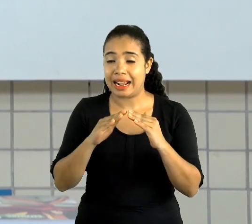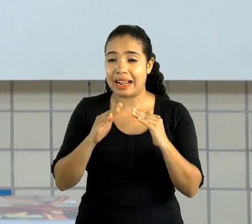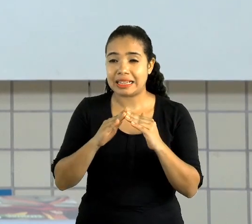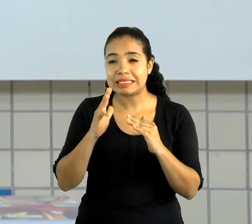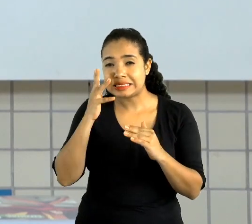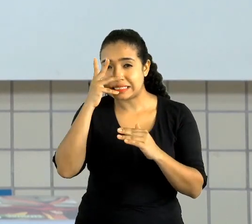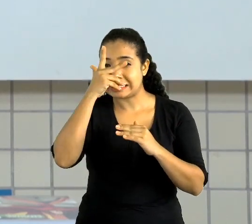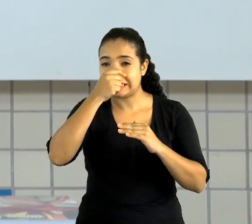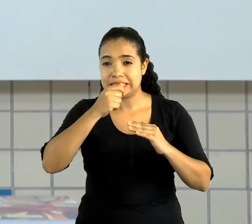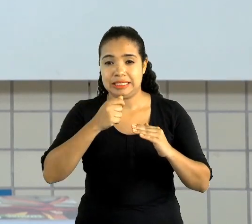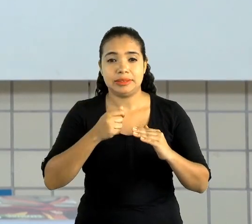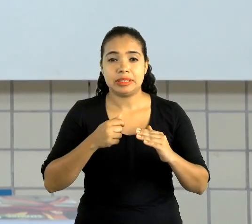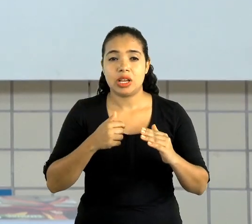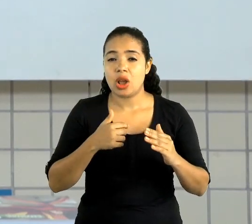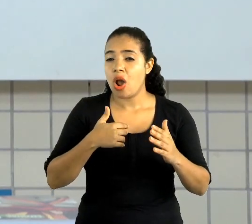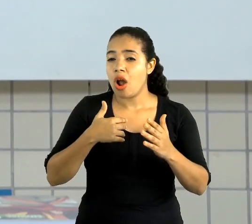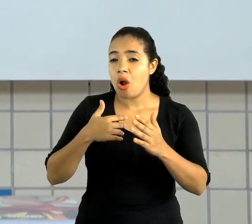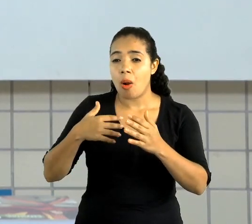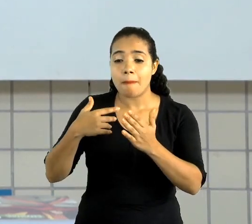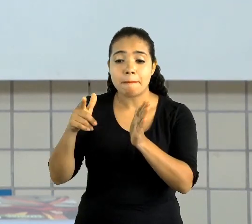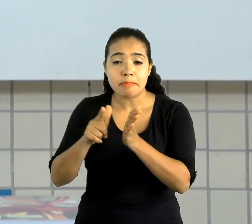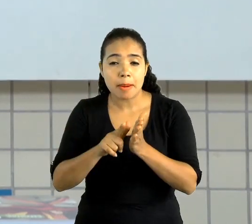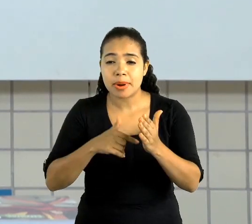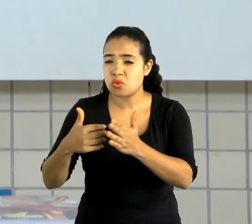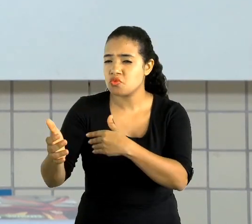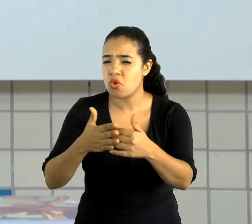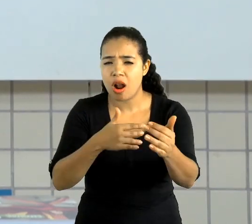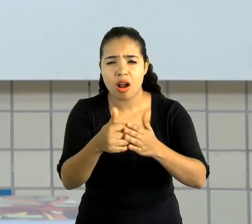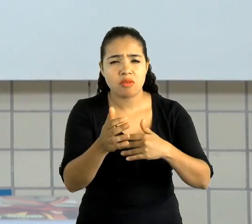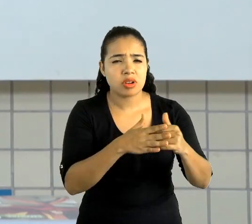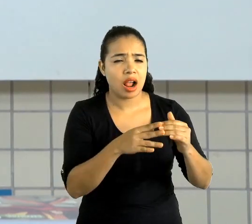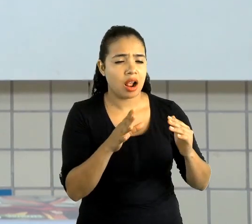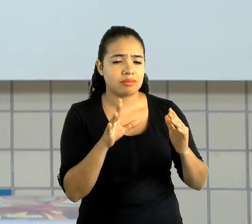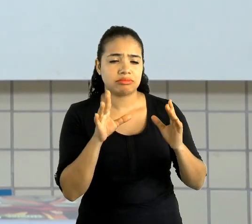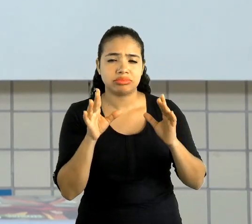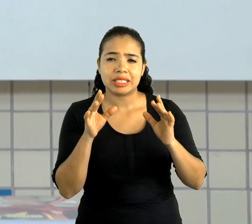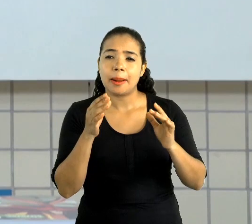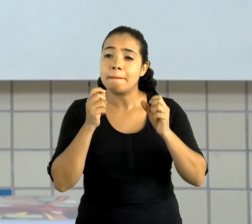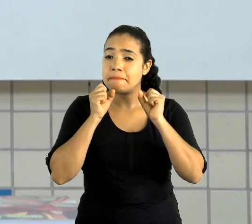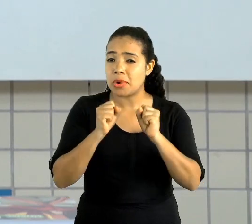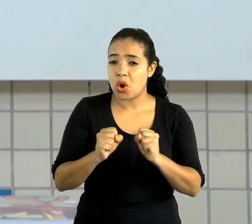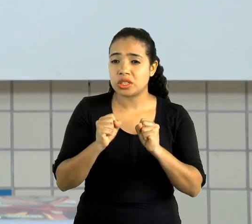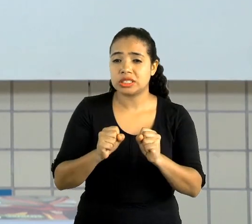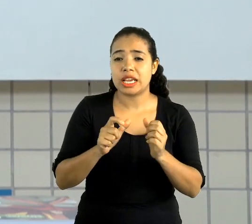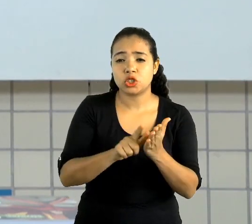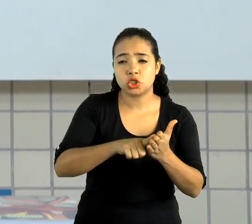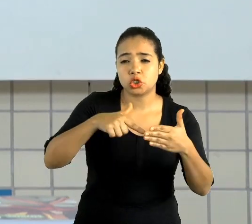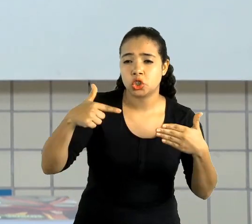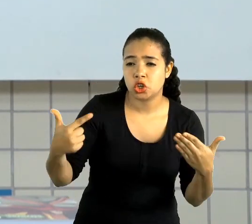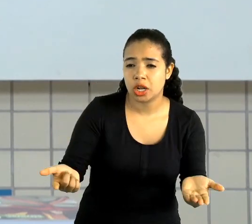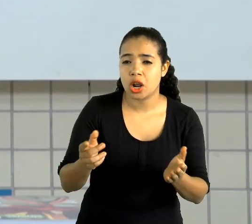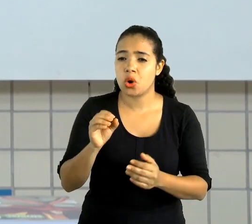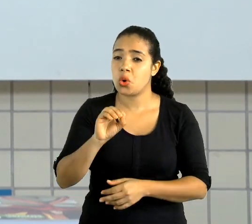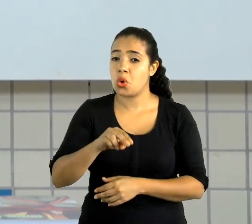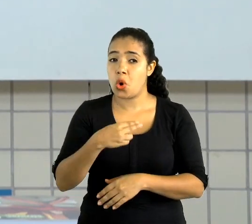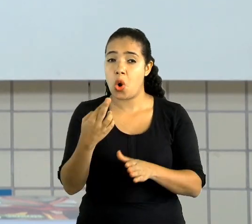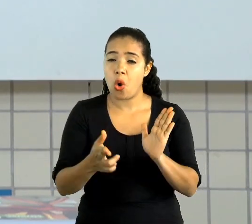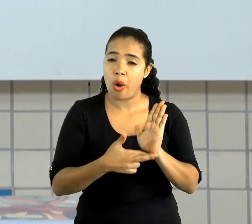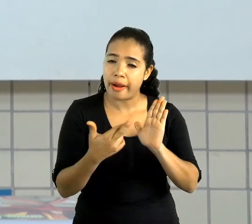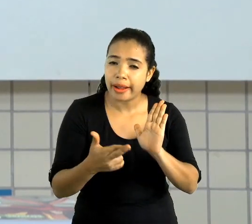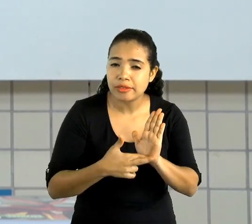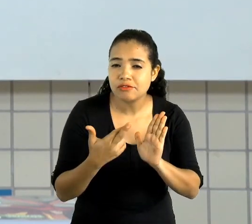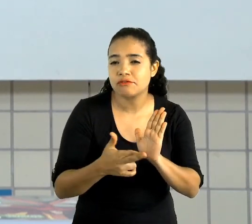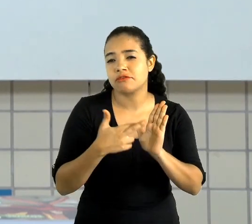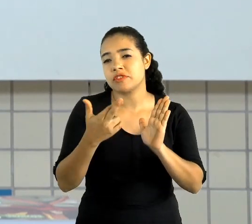usar o papel que você tiver em casa, tá? Pode ser papel de jornal, ou revista que a mamãe não